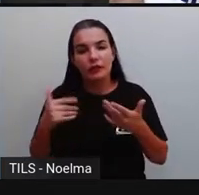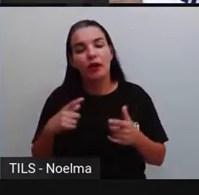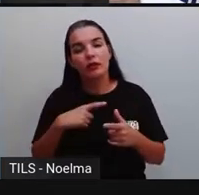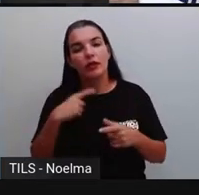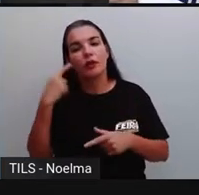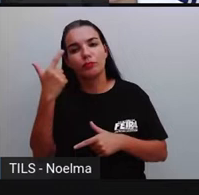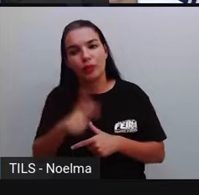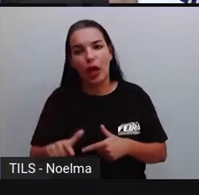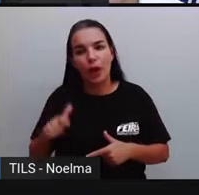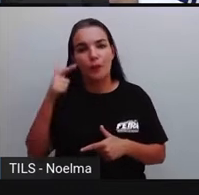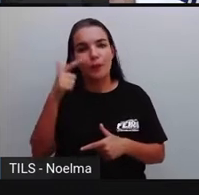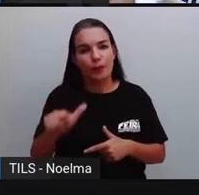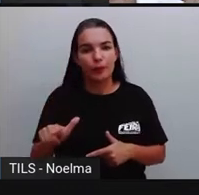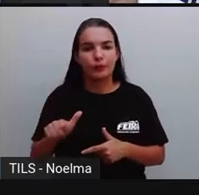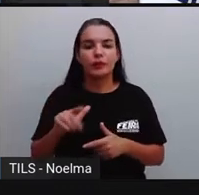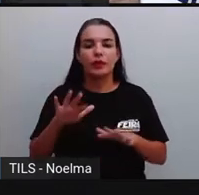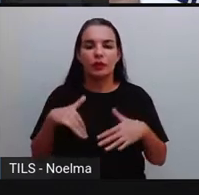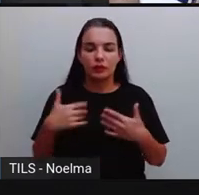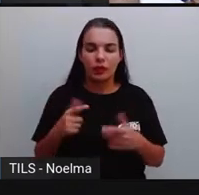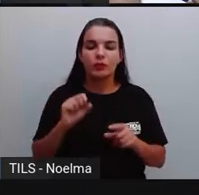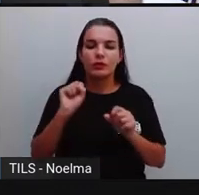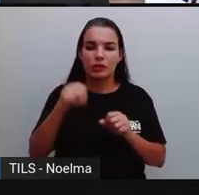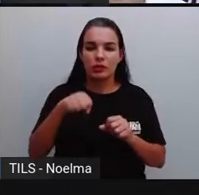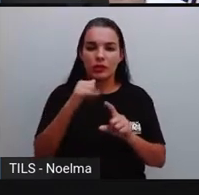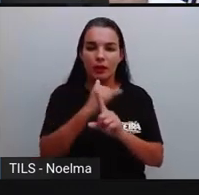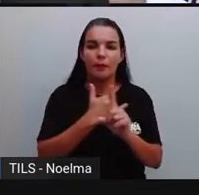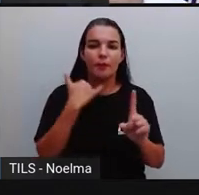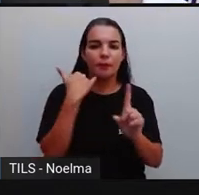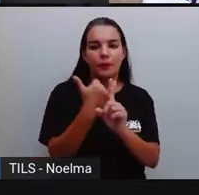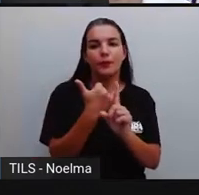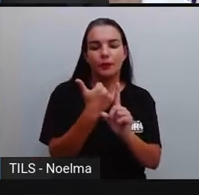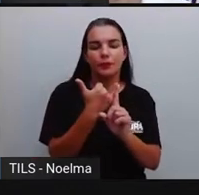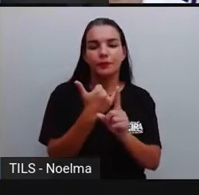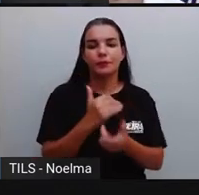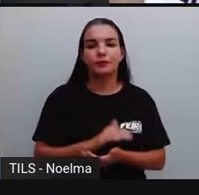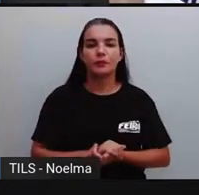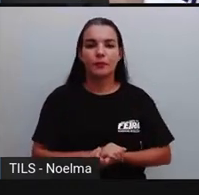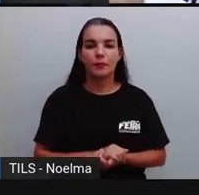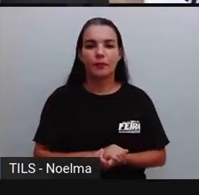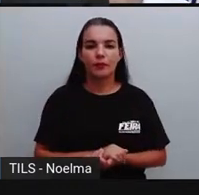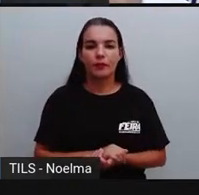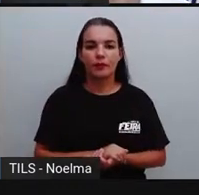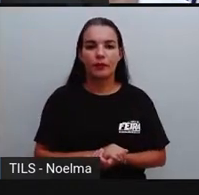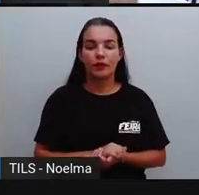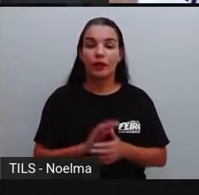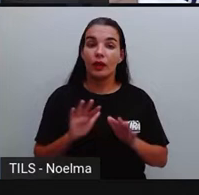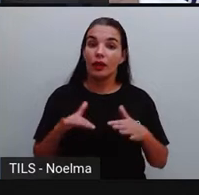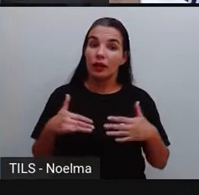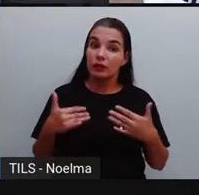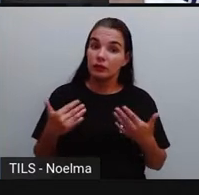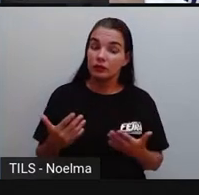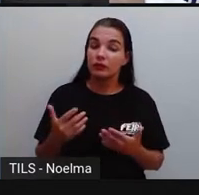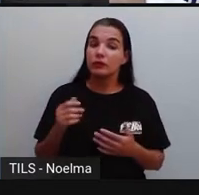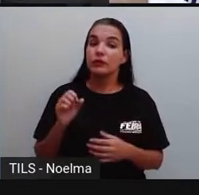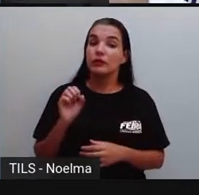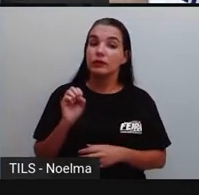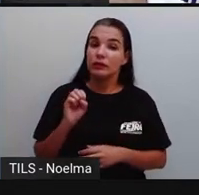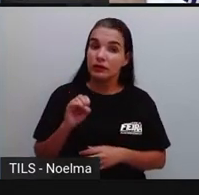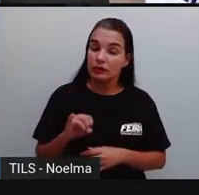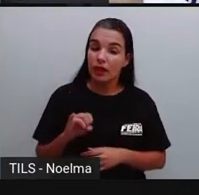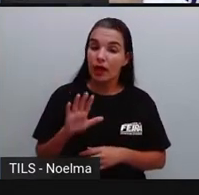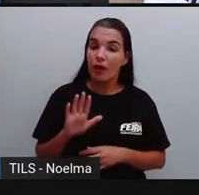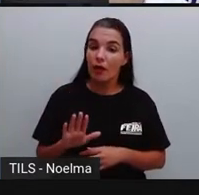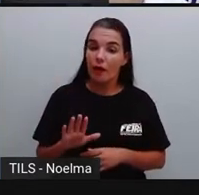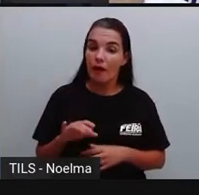se repetindo, tá? É considerado bullying por essa característica. Lógico que nenhum